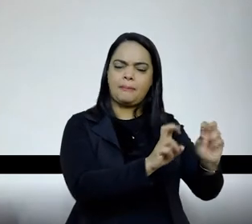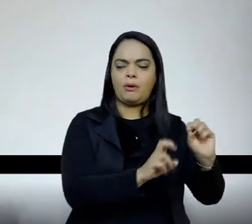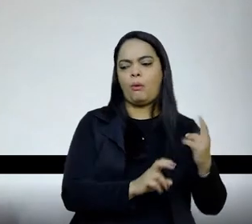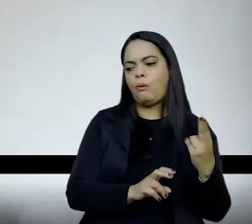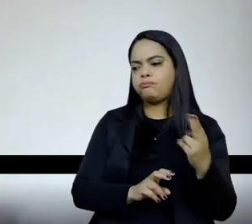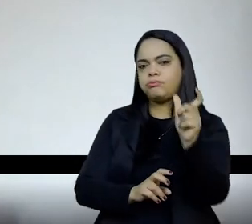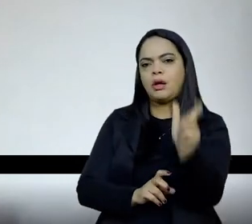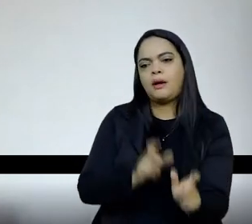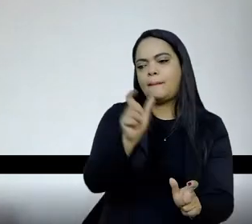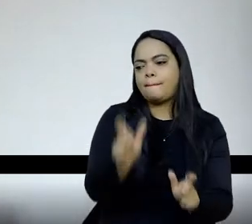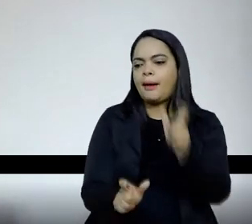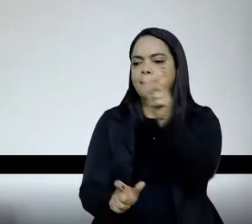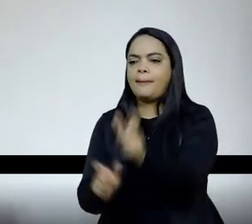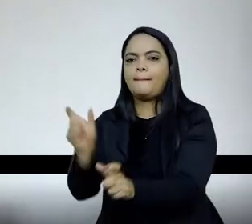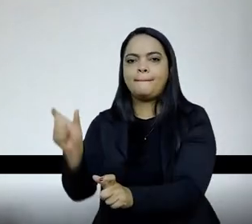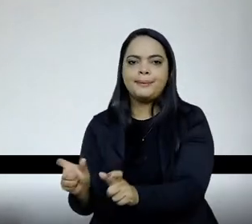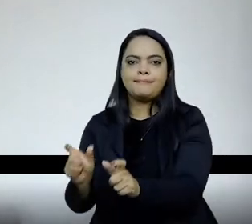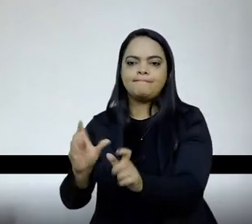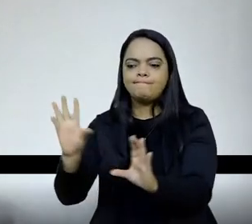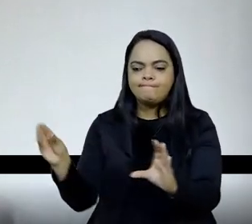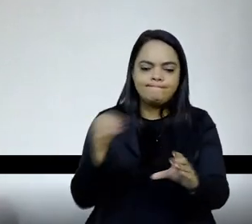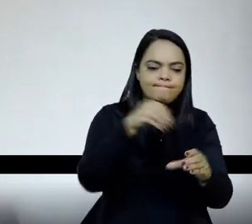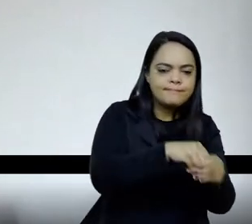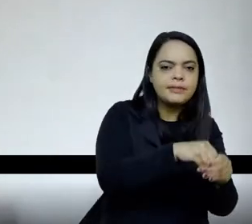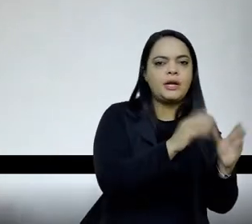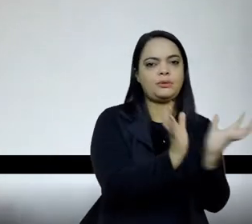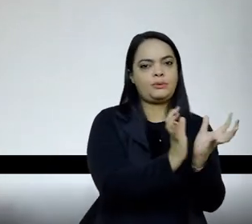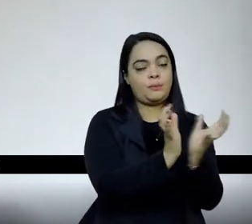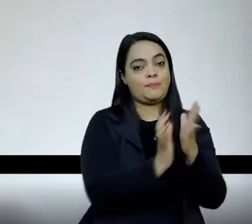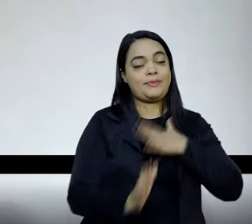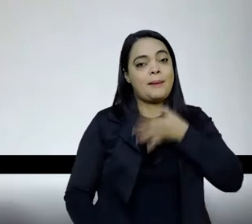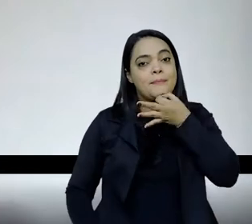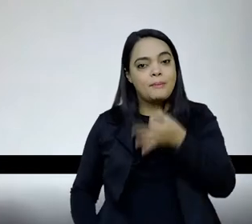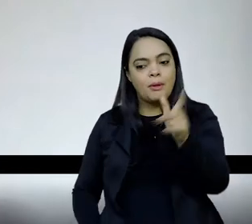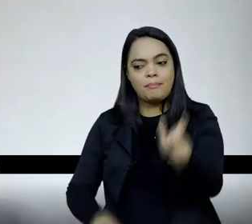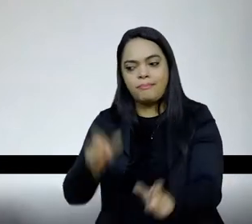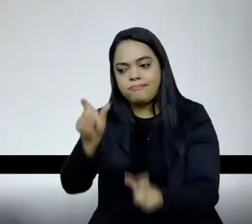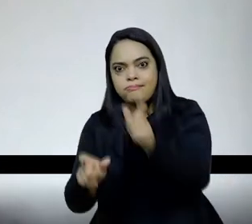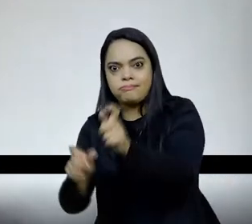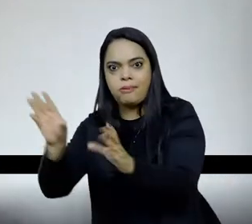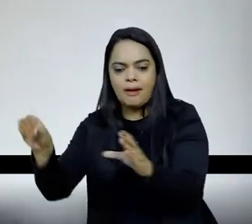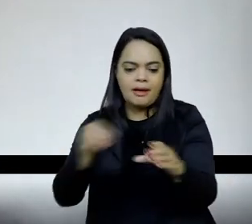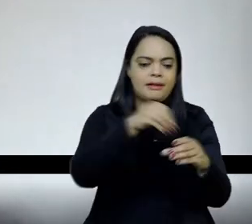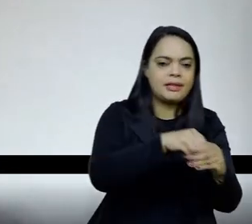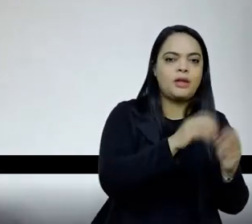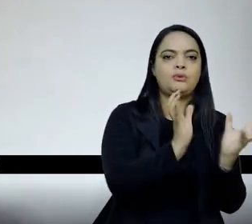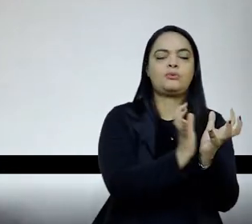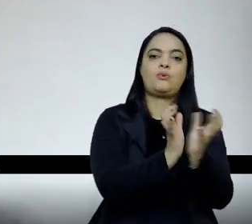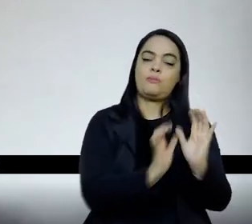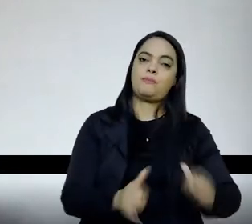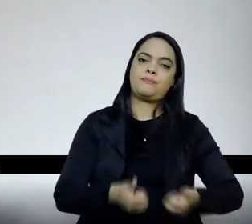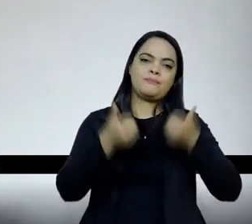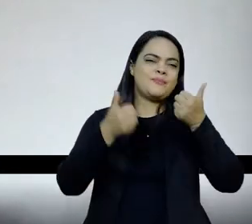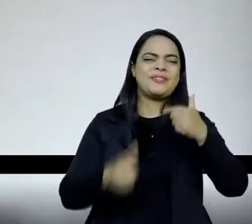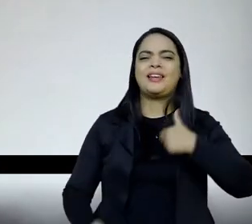por exemplo, acho que, me parece que a ideia de sujeitos mais interessante. Agora, não